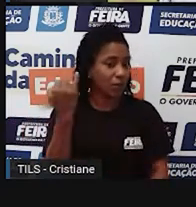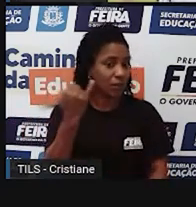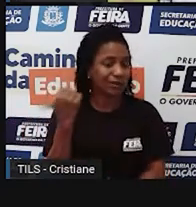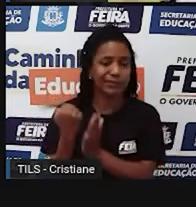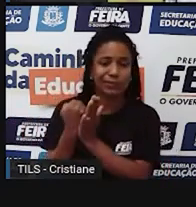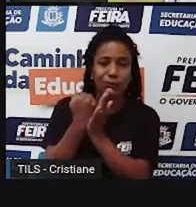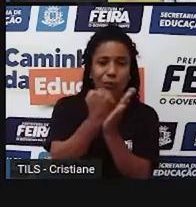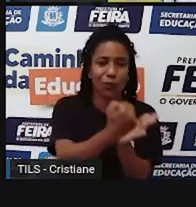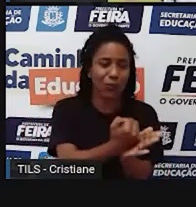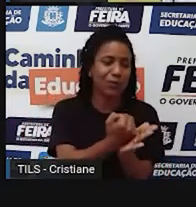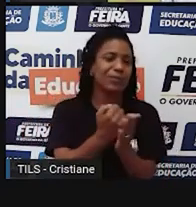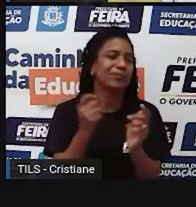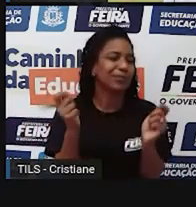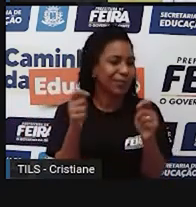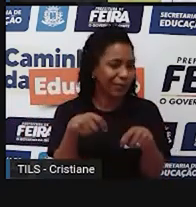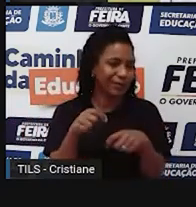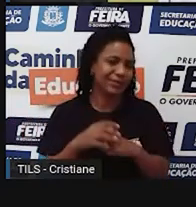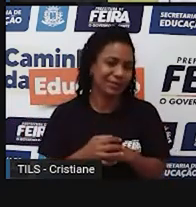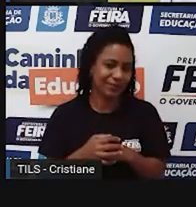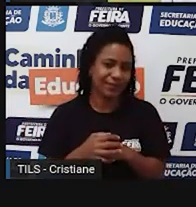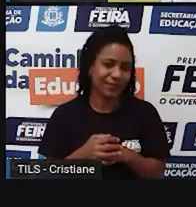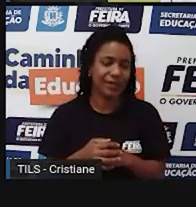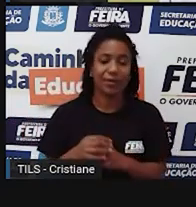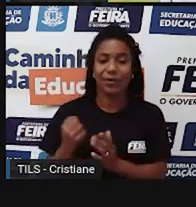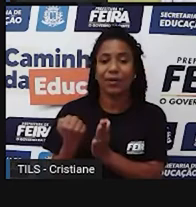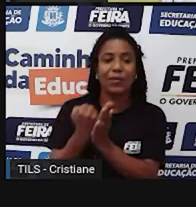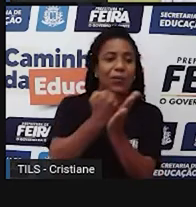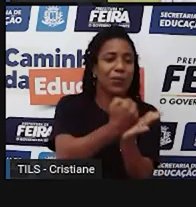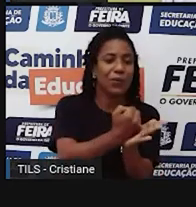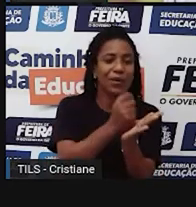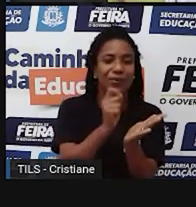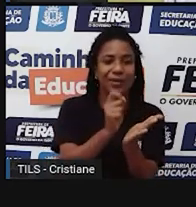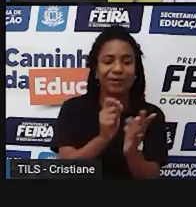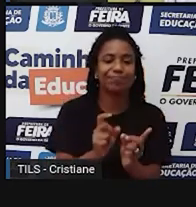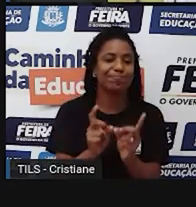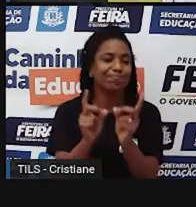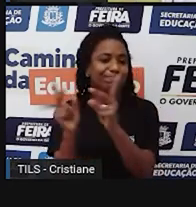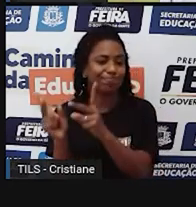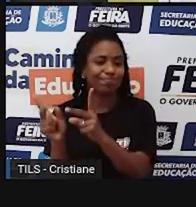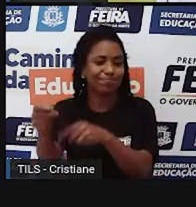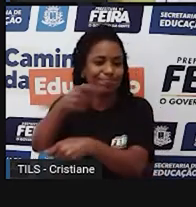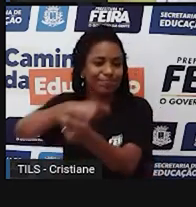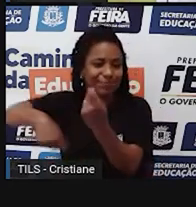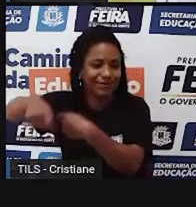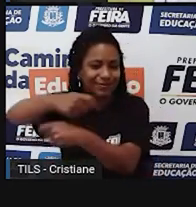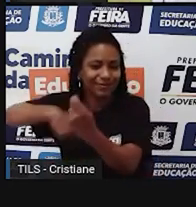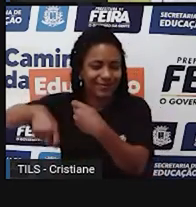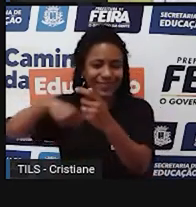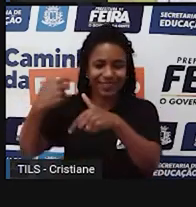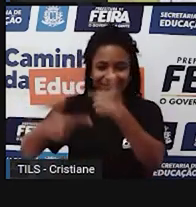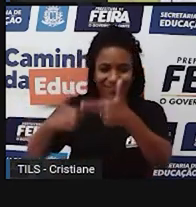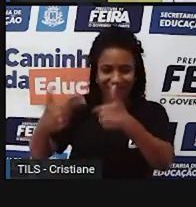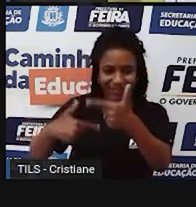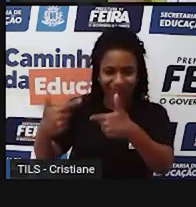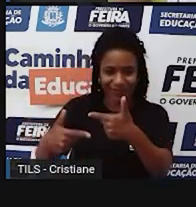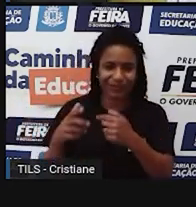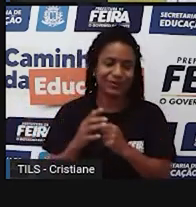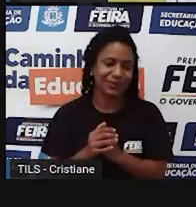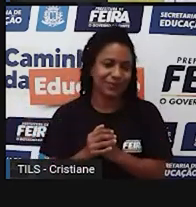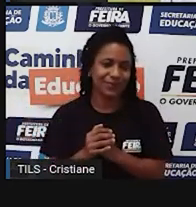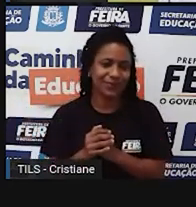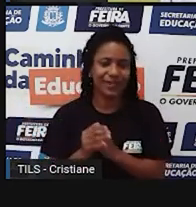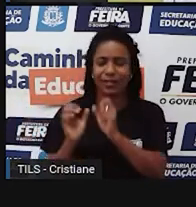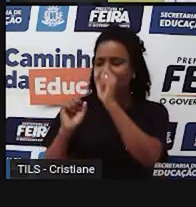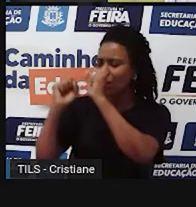inclusive para o setor tessiário também. A gente tem o comércio e serviços. Não tem como você ter uma indústria se não tem lá o serviço de limpeza,